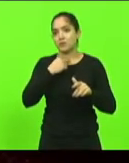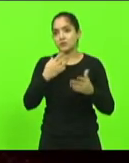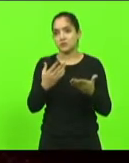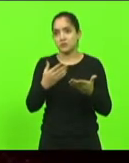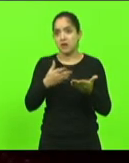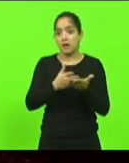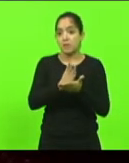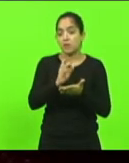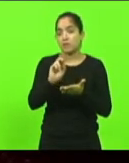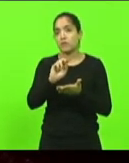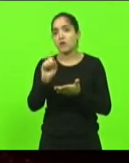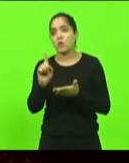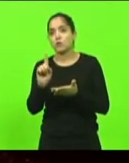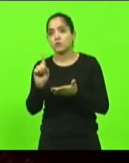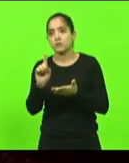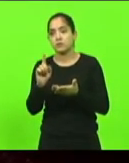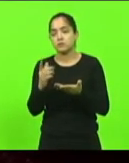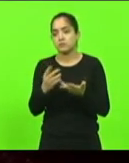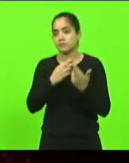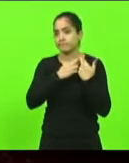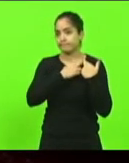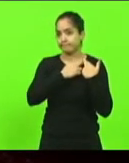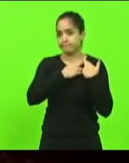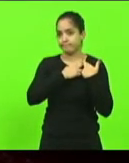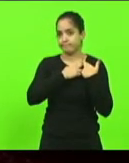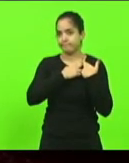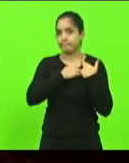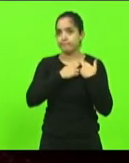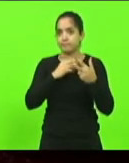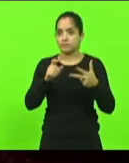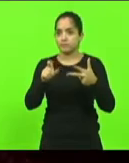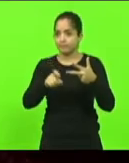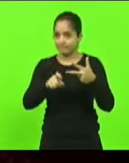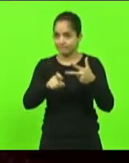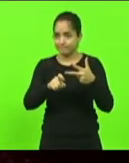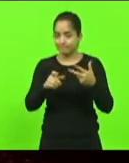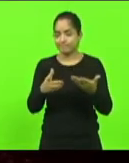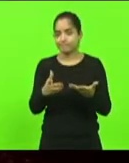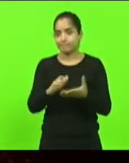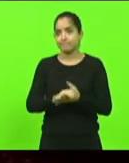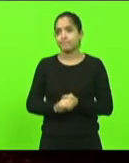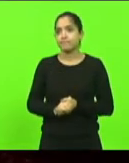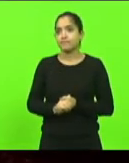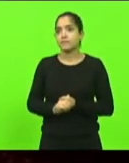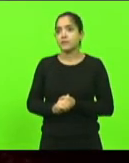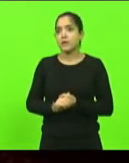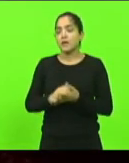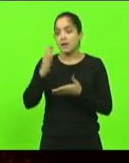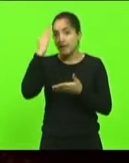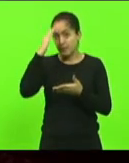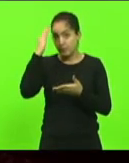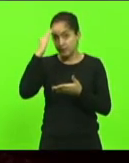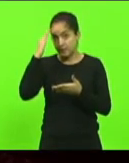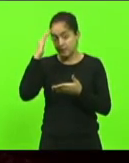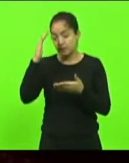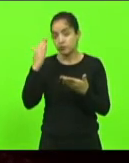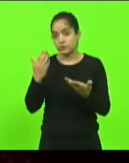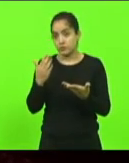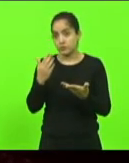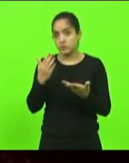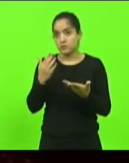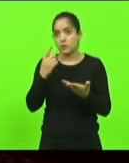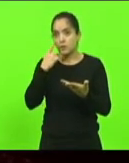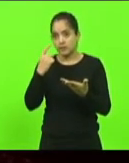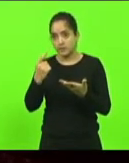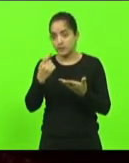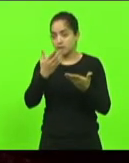não, porque é prerrogativa do Poder Executivo. E veja bem o que diz aqui, e eu entendi a intenção do